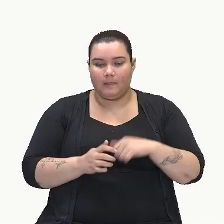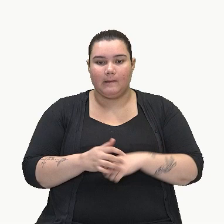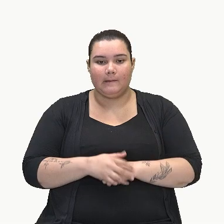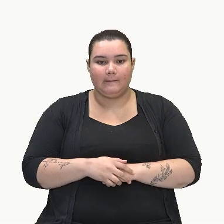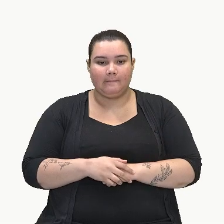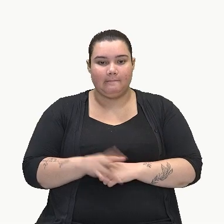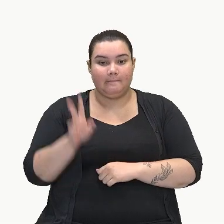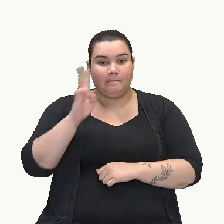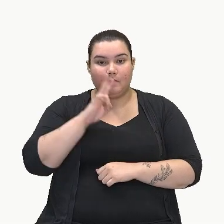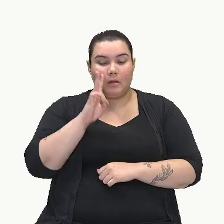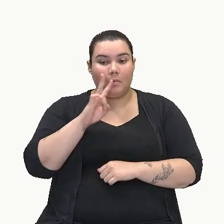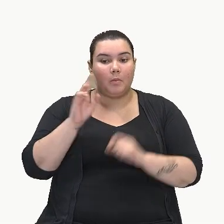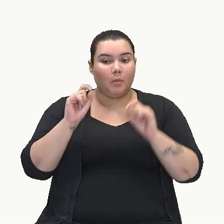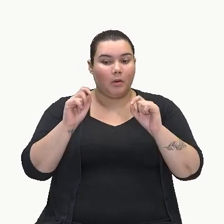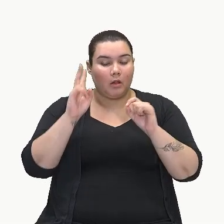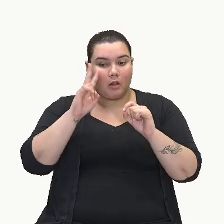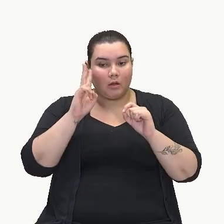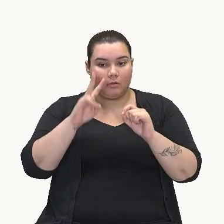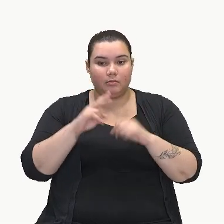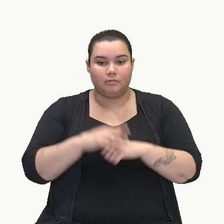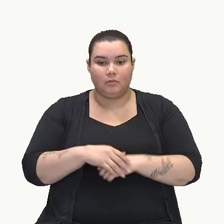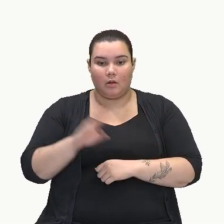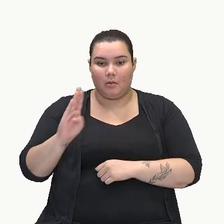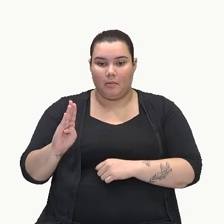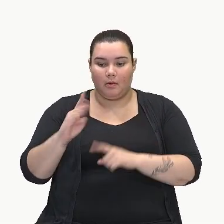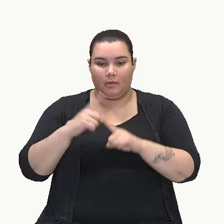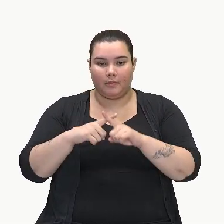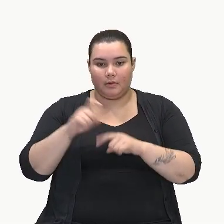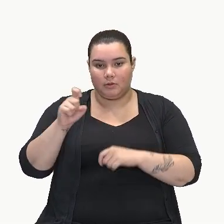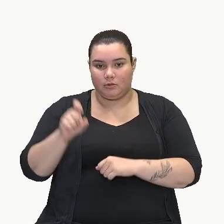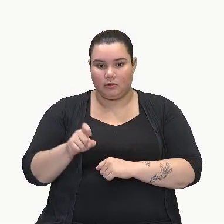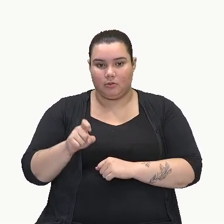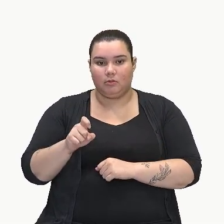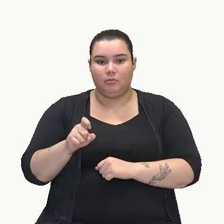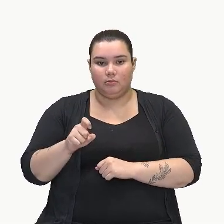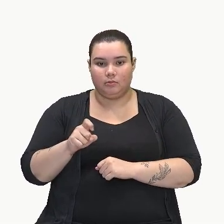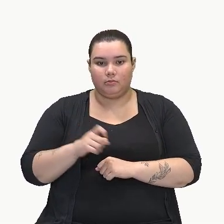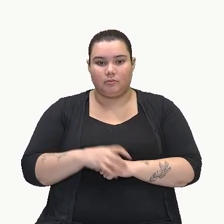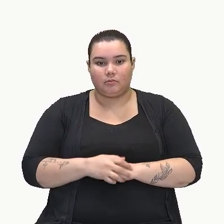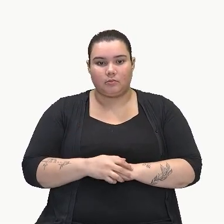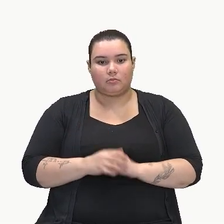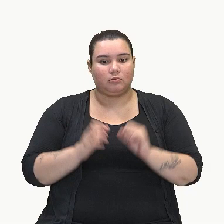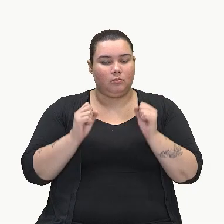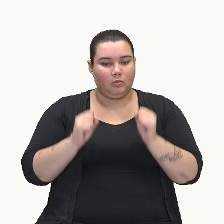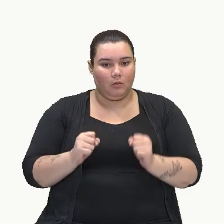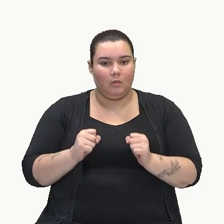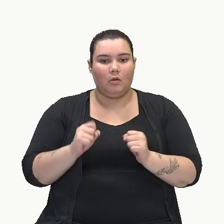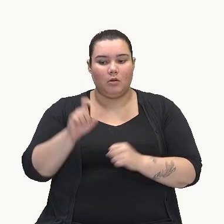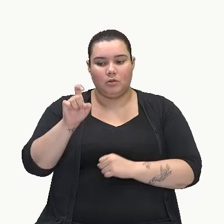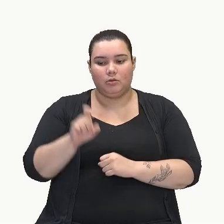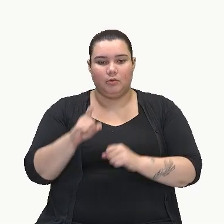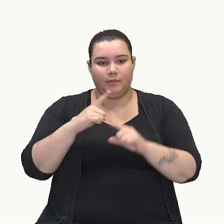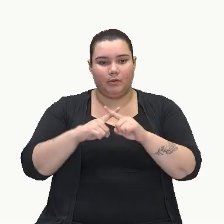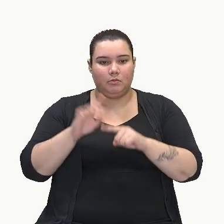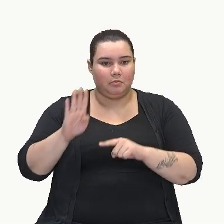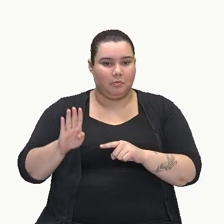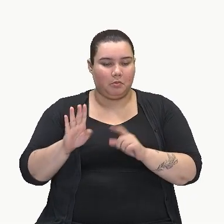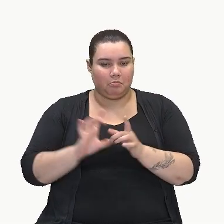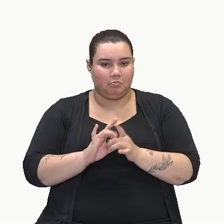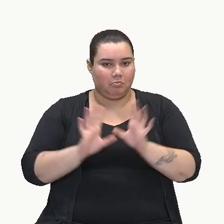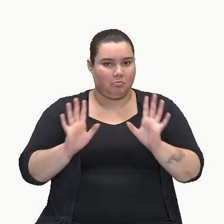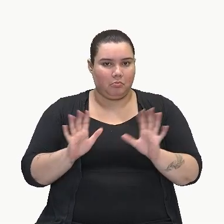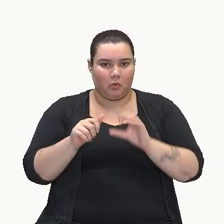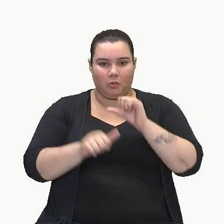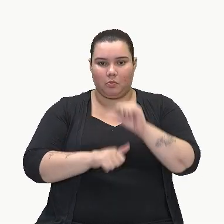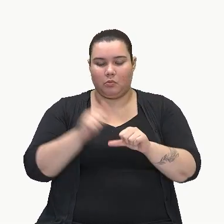Lembrando que b por x, b vezes x, ele pode ser x vezes b. Tranquilamente, não